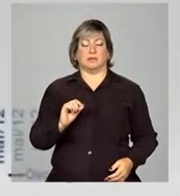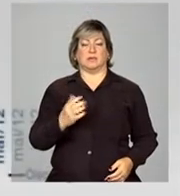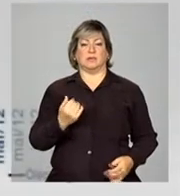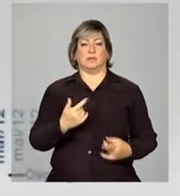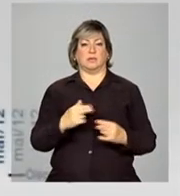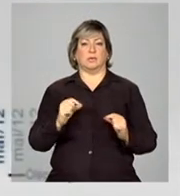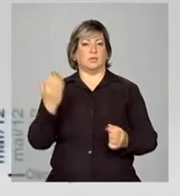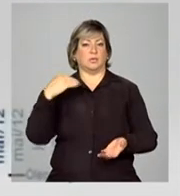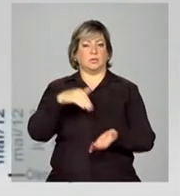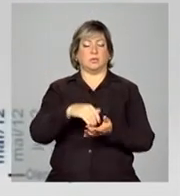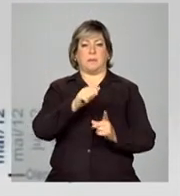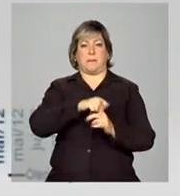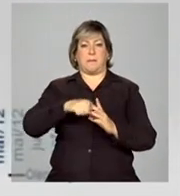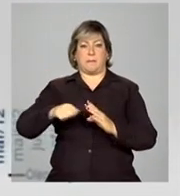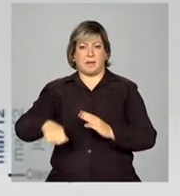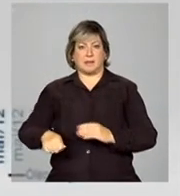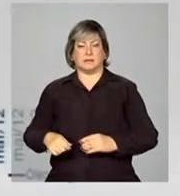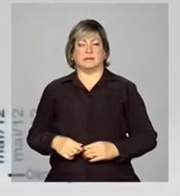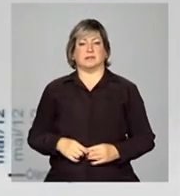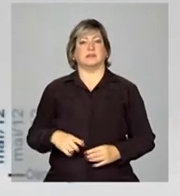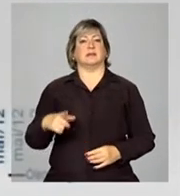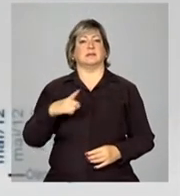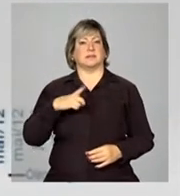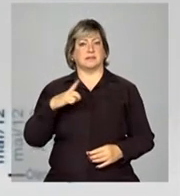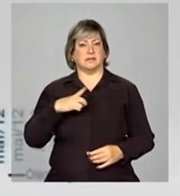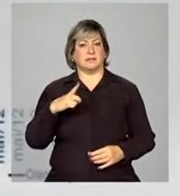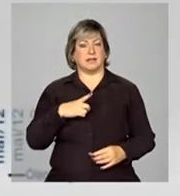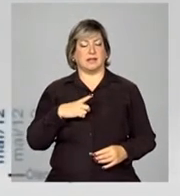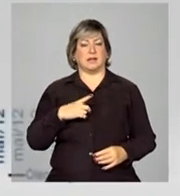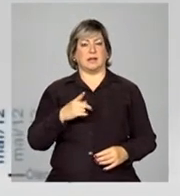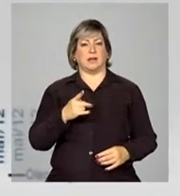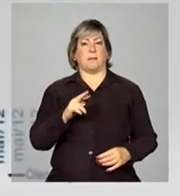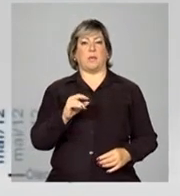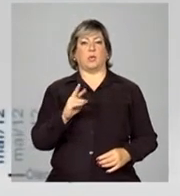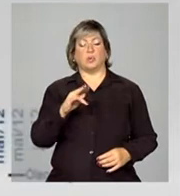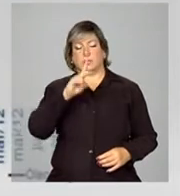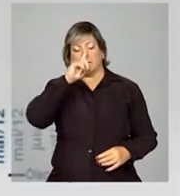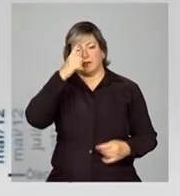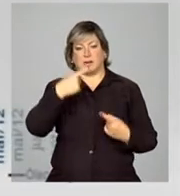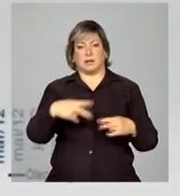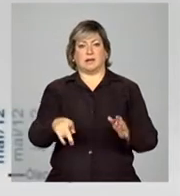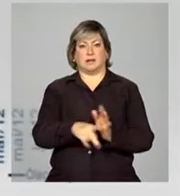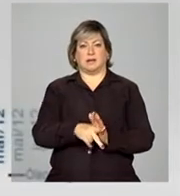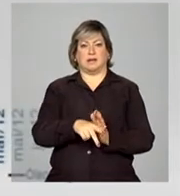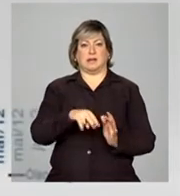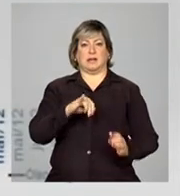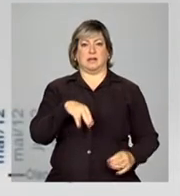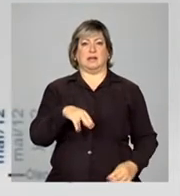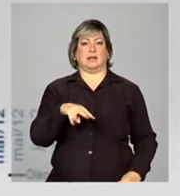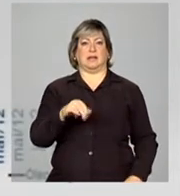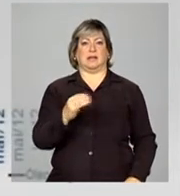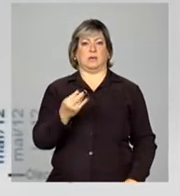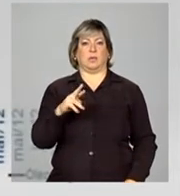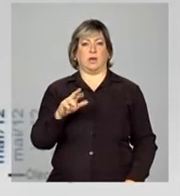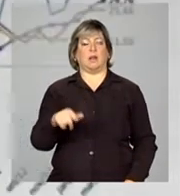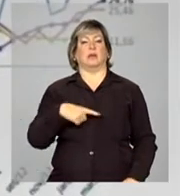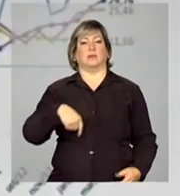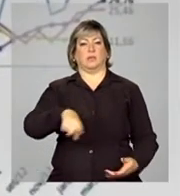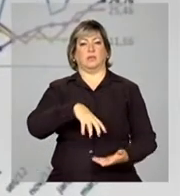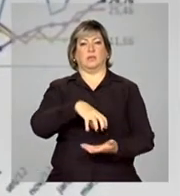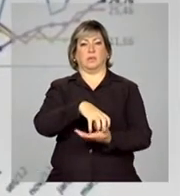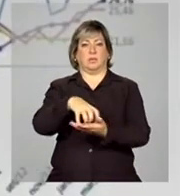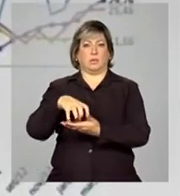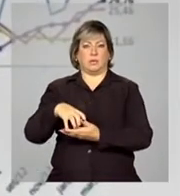alimentação nos últimos meses vem, basicamente, de produtos in natura, com destaque maior desse grupo de